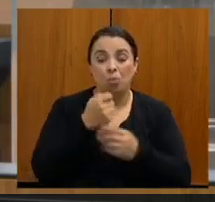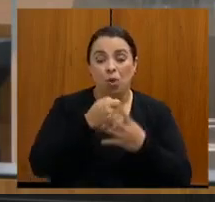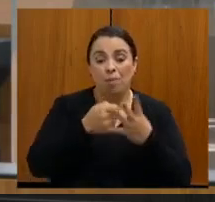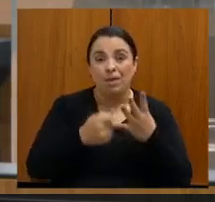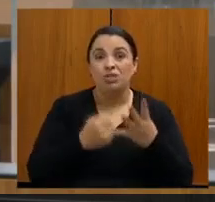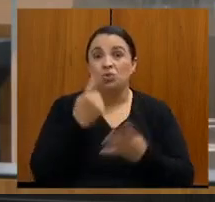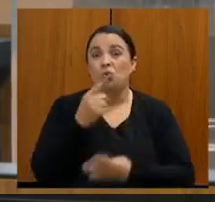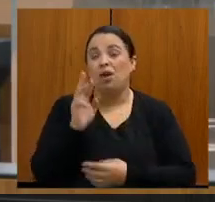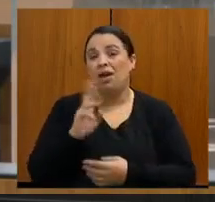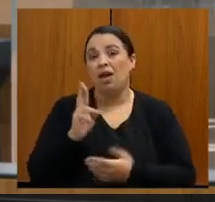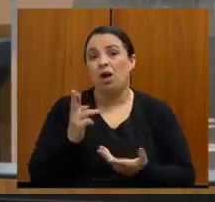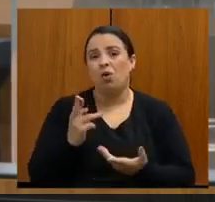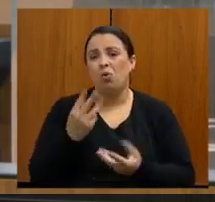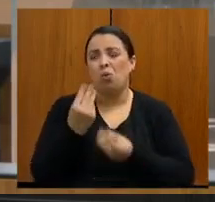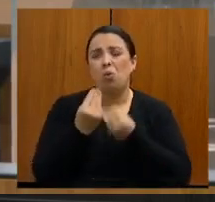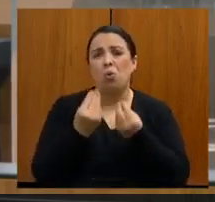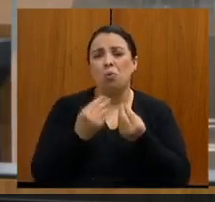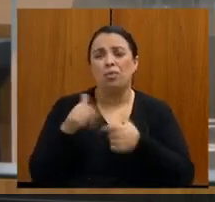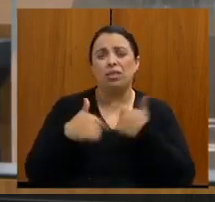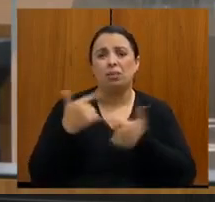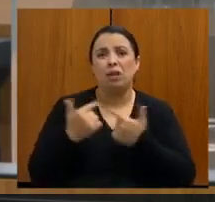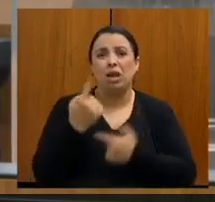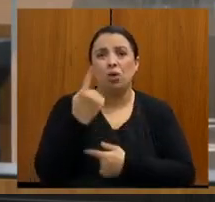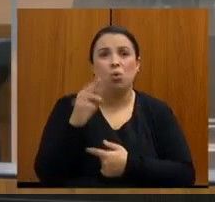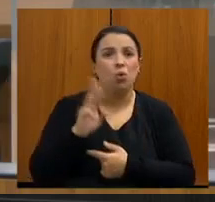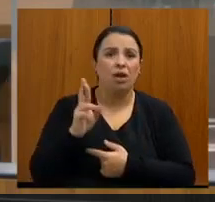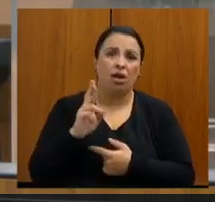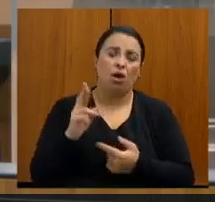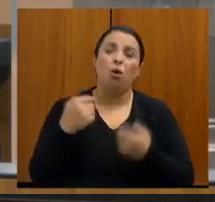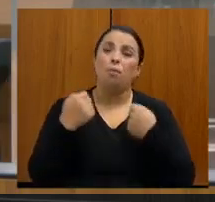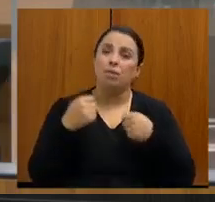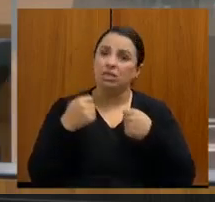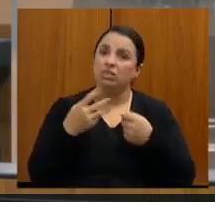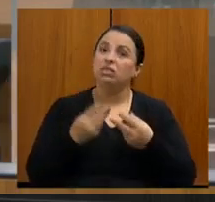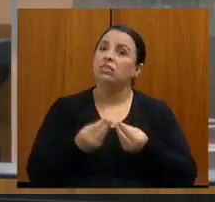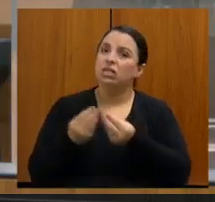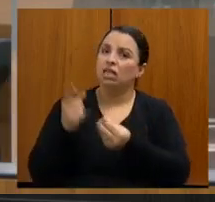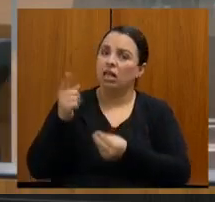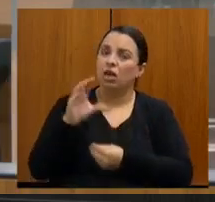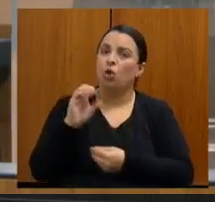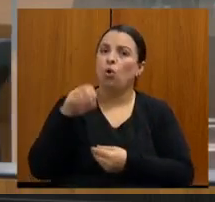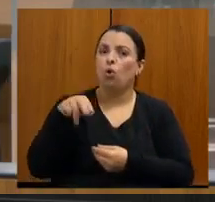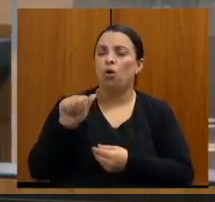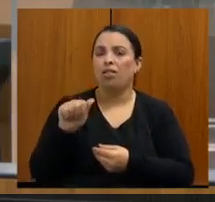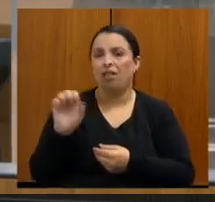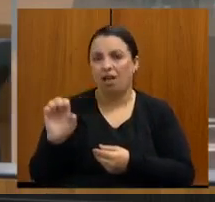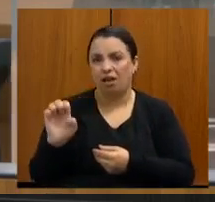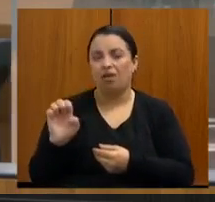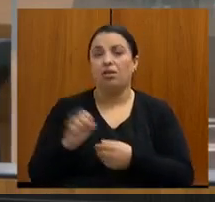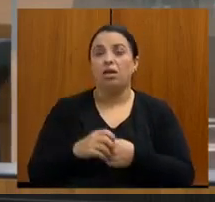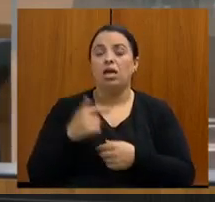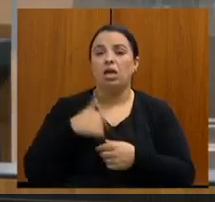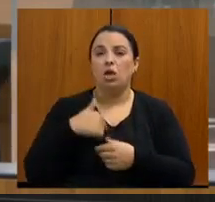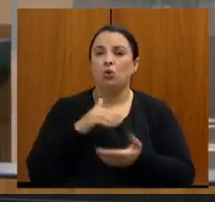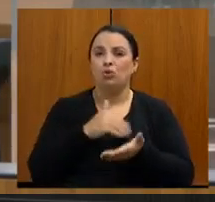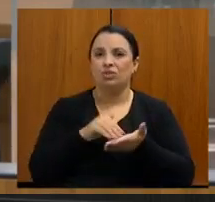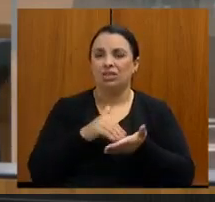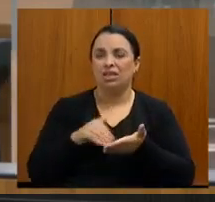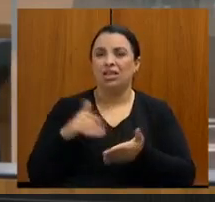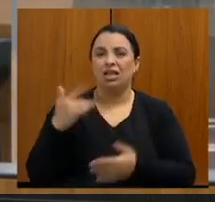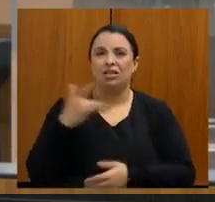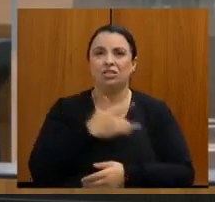dentro da Secretaria de Saúde? Então, precisa sim de ser levado ao Conais, desde quando eu entrei na Secretaria de Saúde, eu estou secretário de Saúde